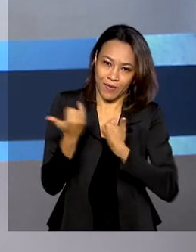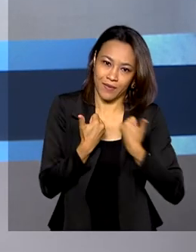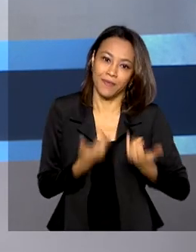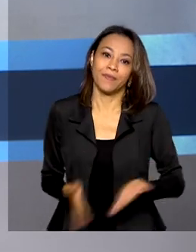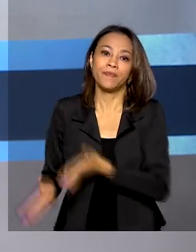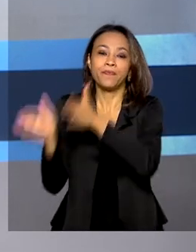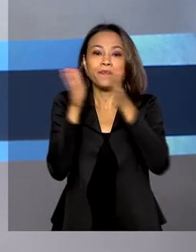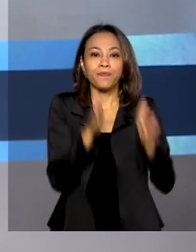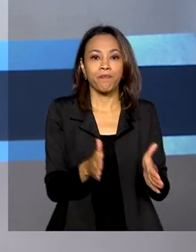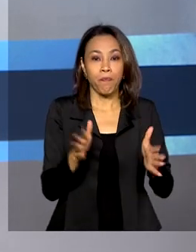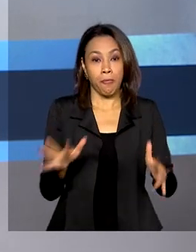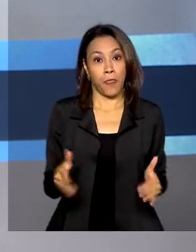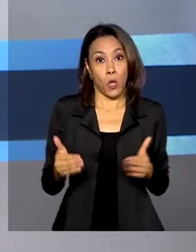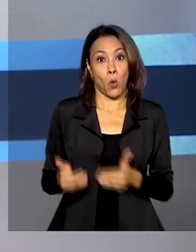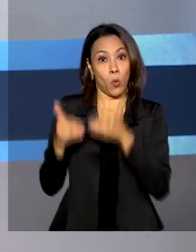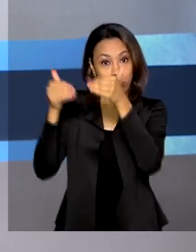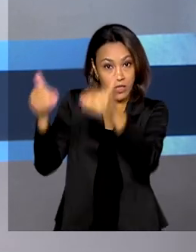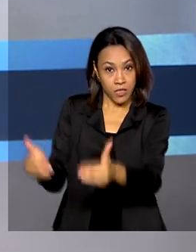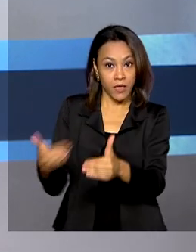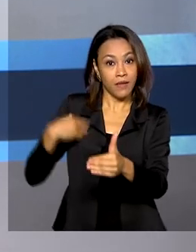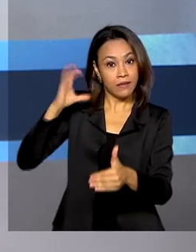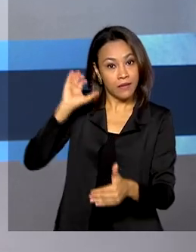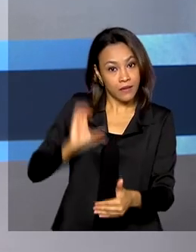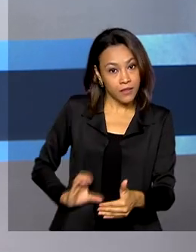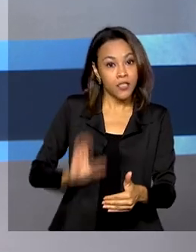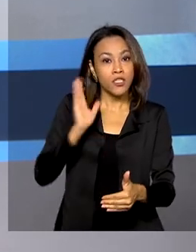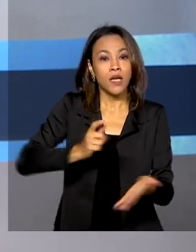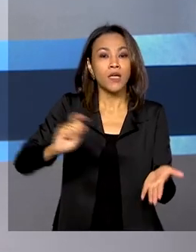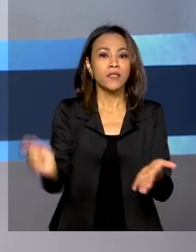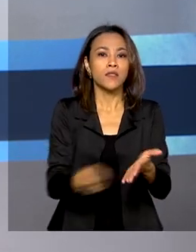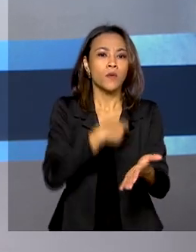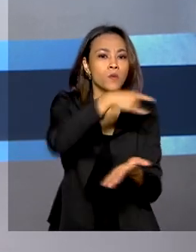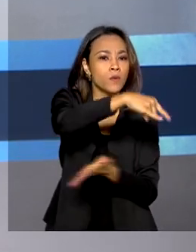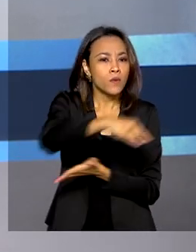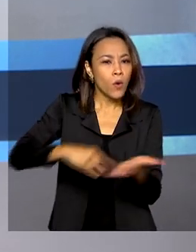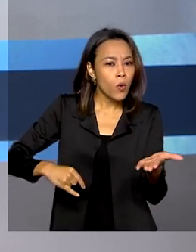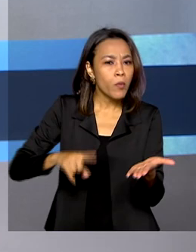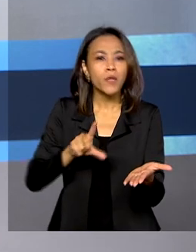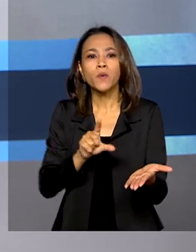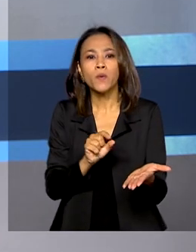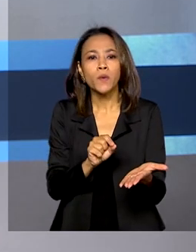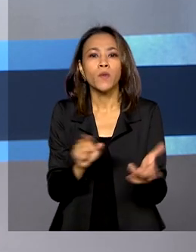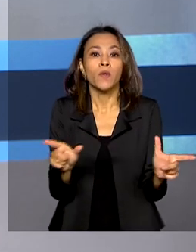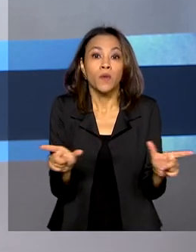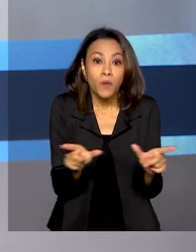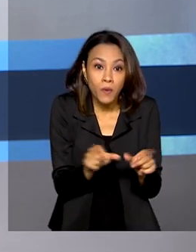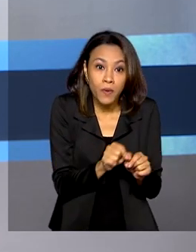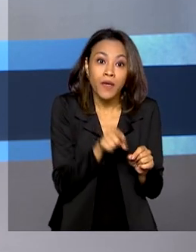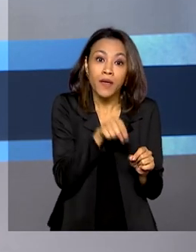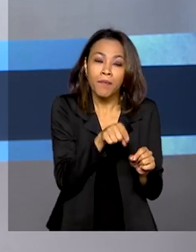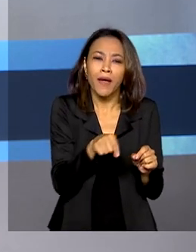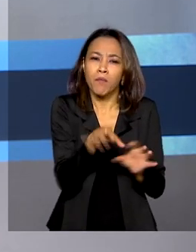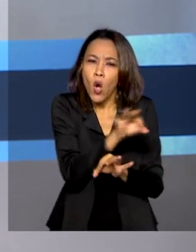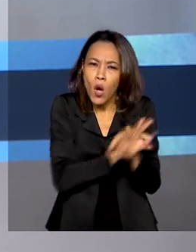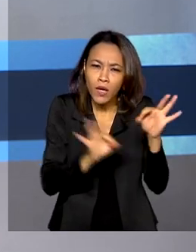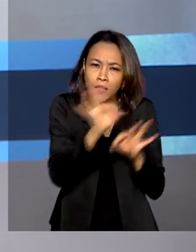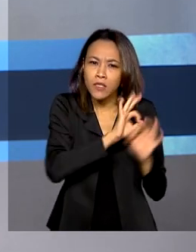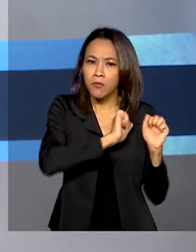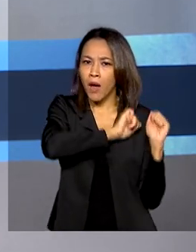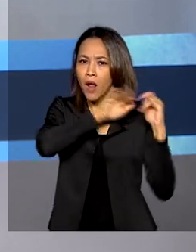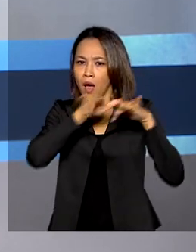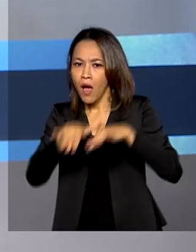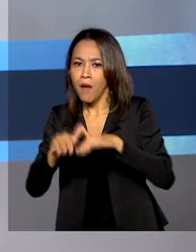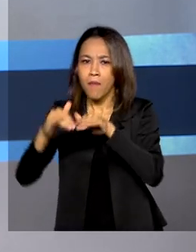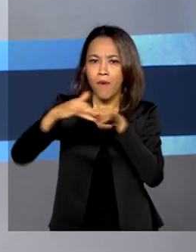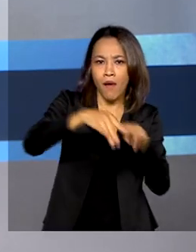O Ministério da Cidadania assinou um acordo de cooperação técnica com a Organização Internacional para as Migrações no Brasil. A